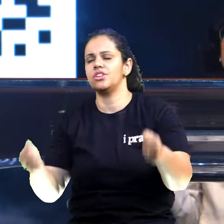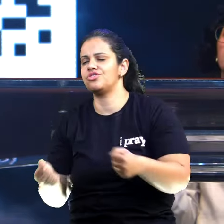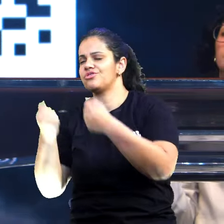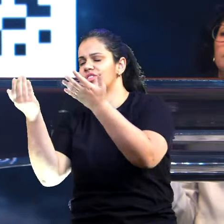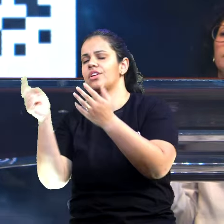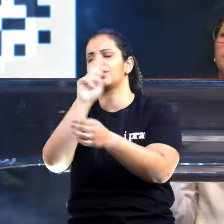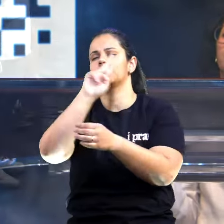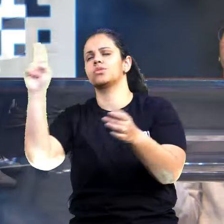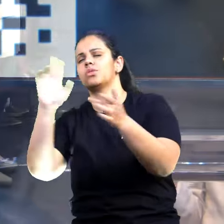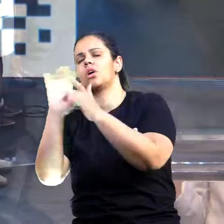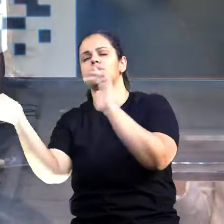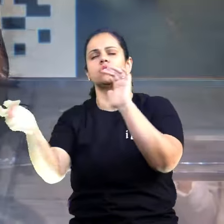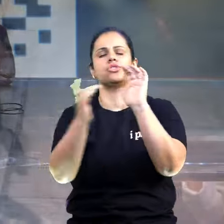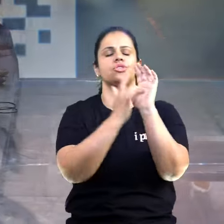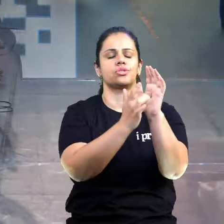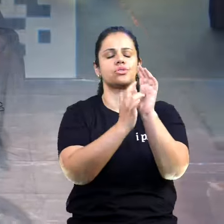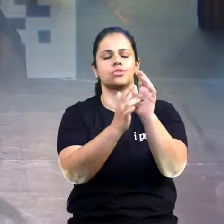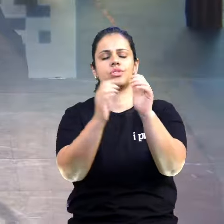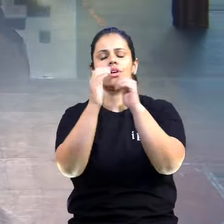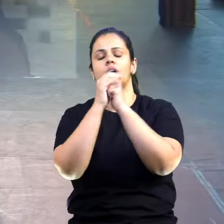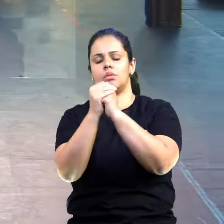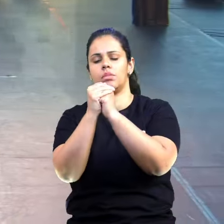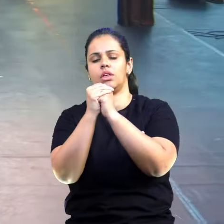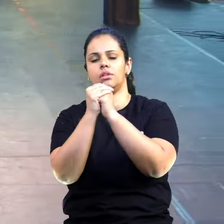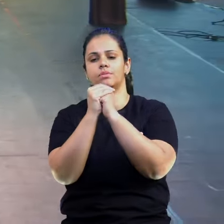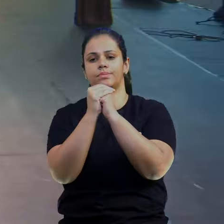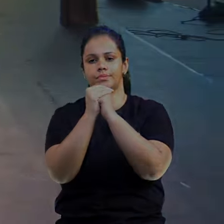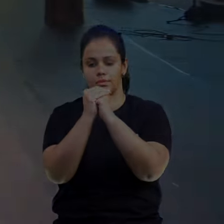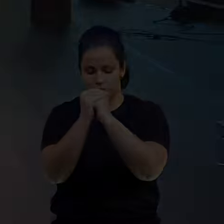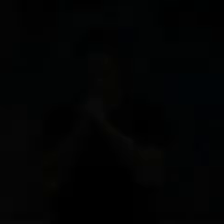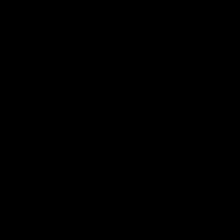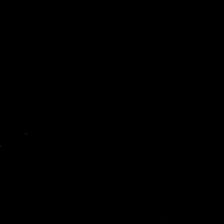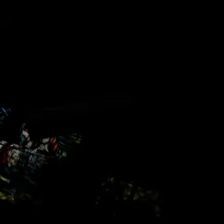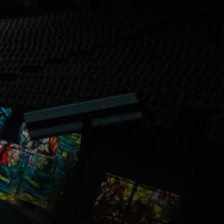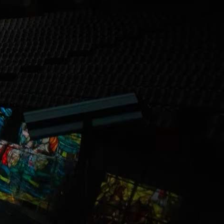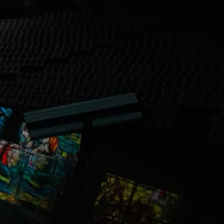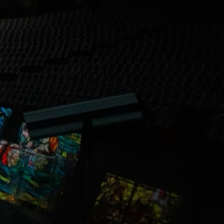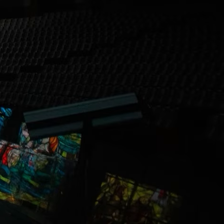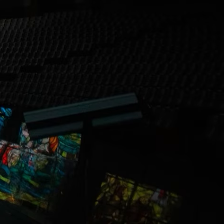em nome do Senhor Jesus, Amém, Amém.